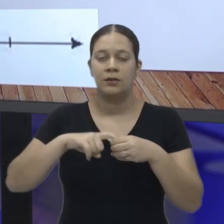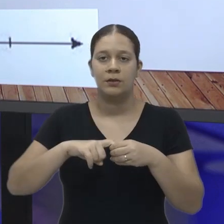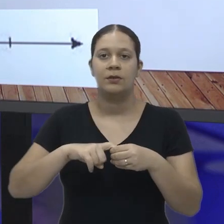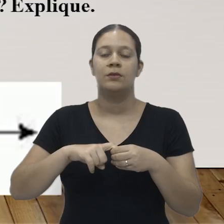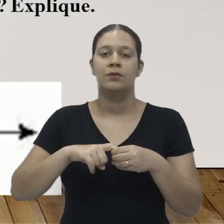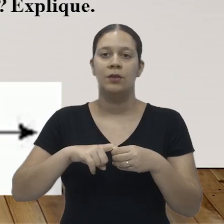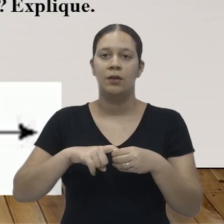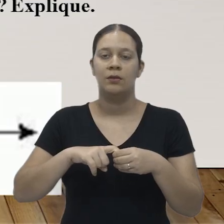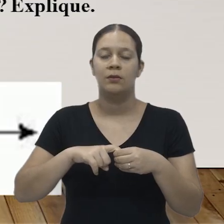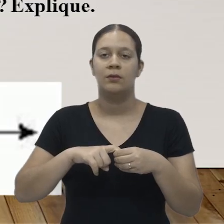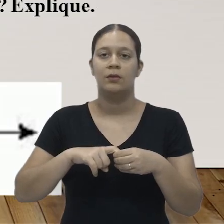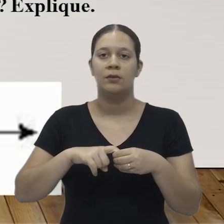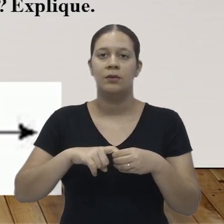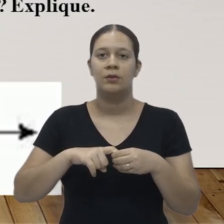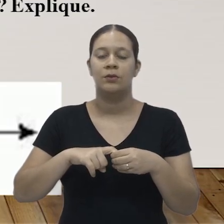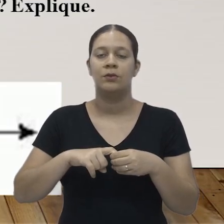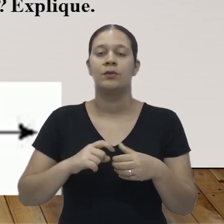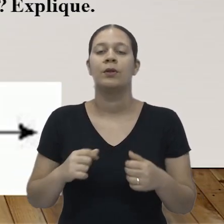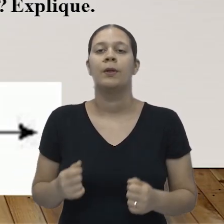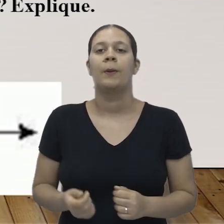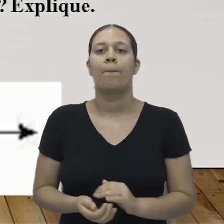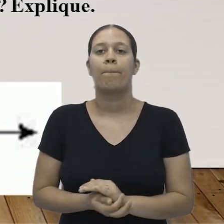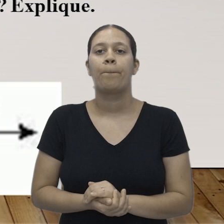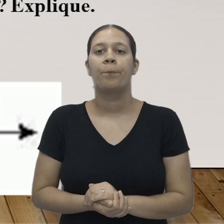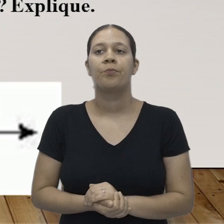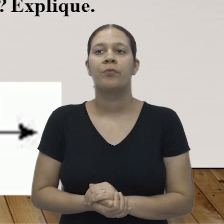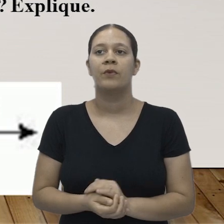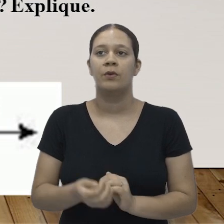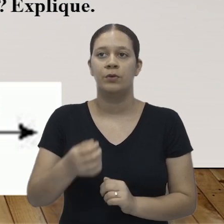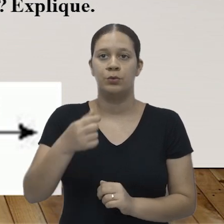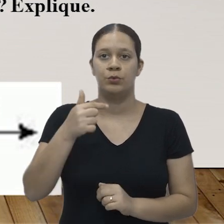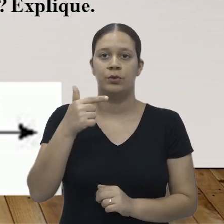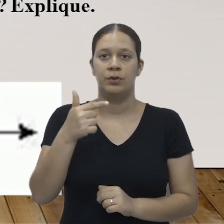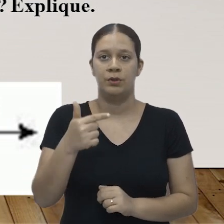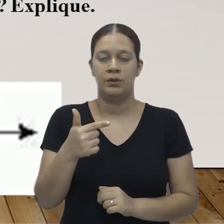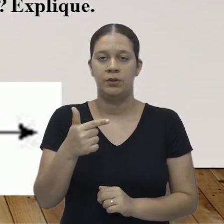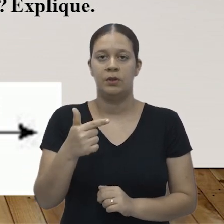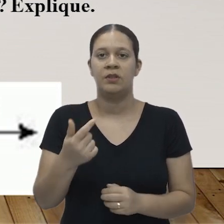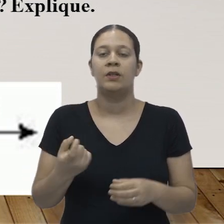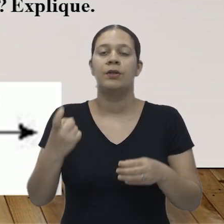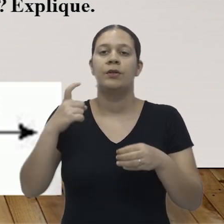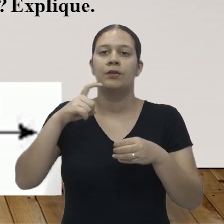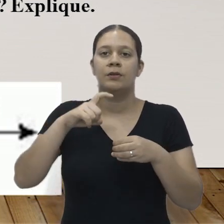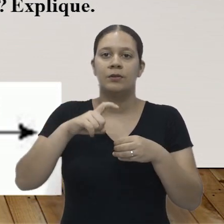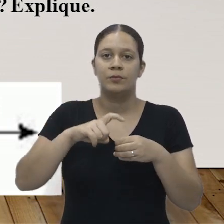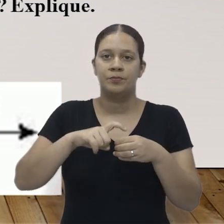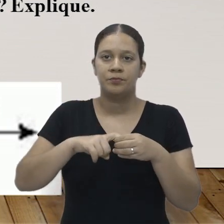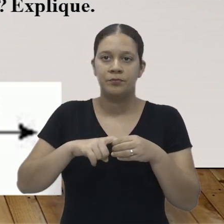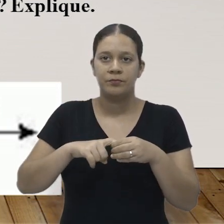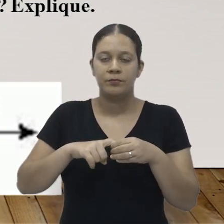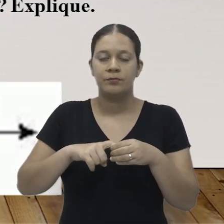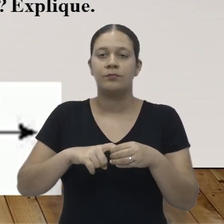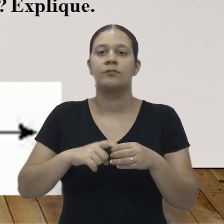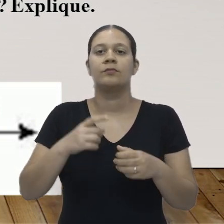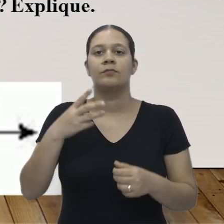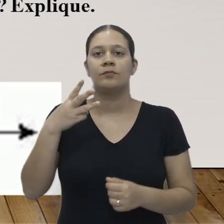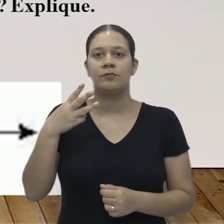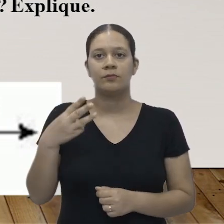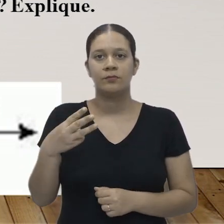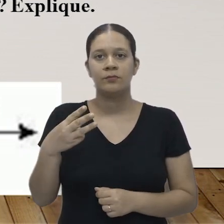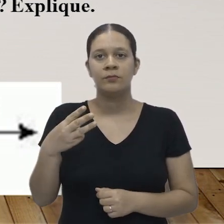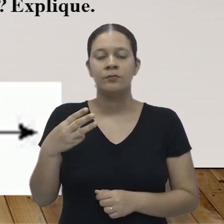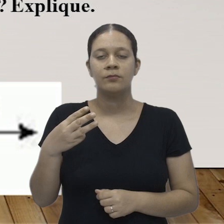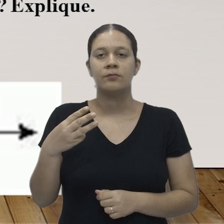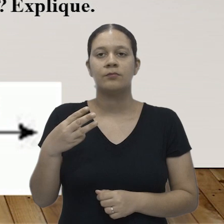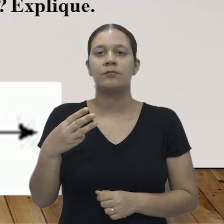voltar 3 casas. Aí, eu saí do 2, voltei 3 casas. Se eu saí